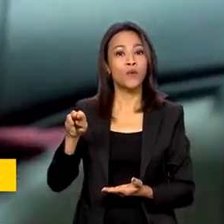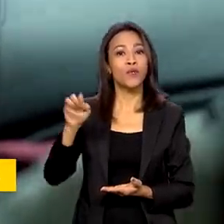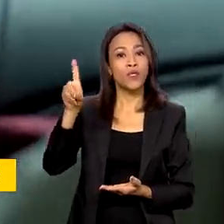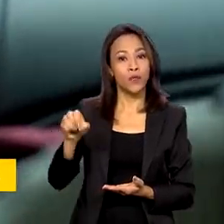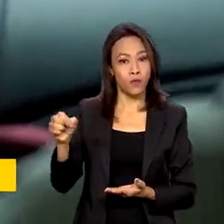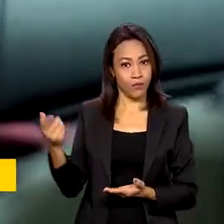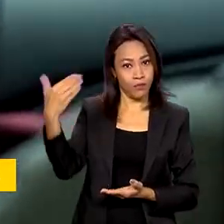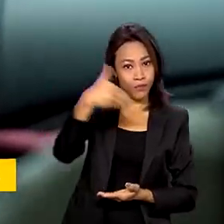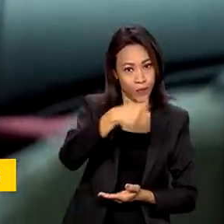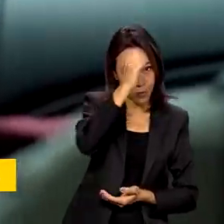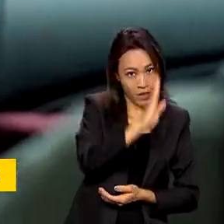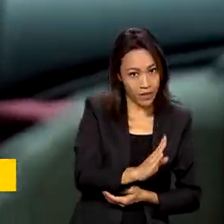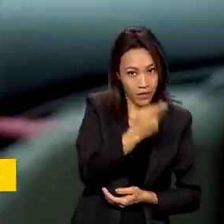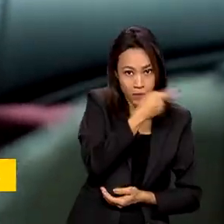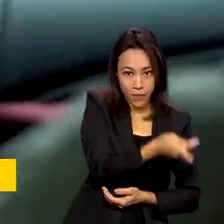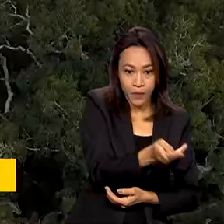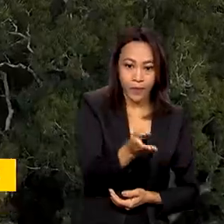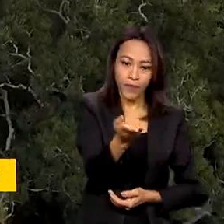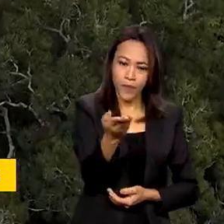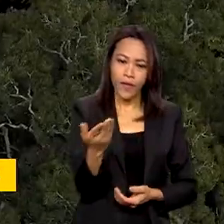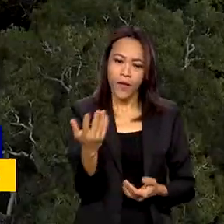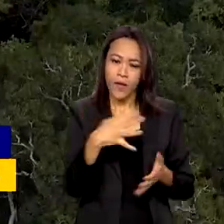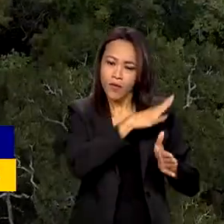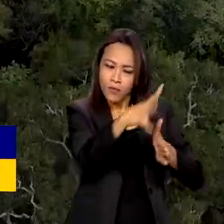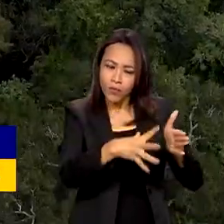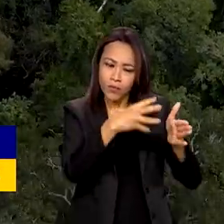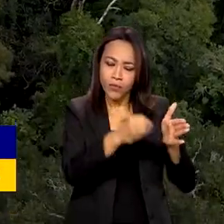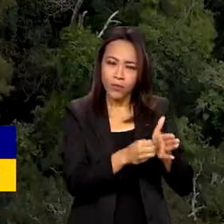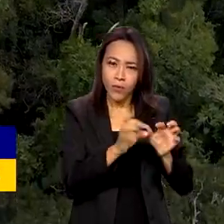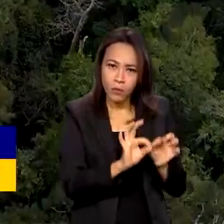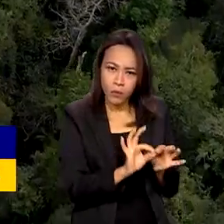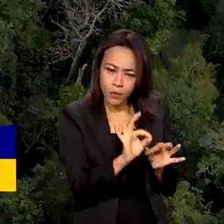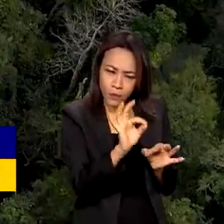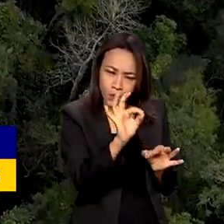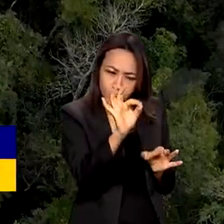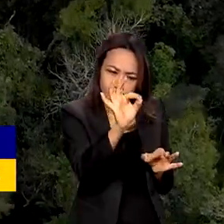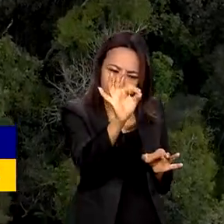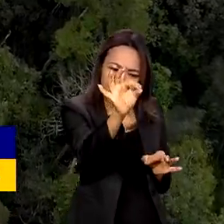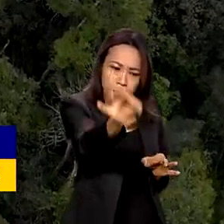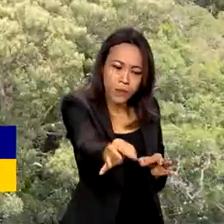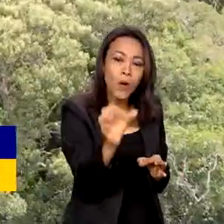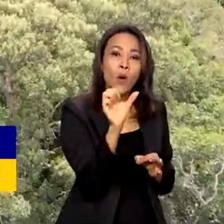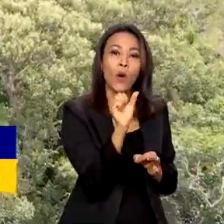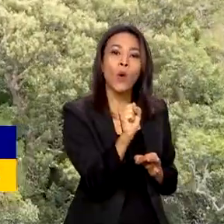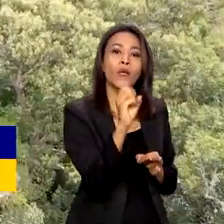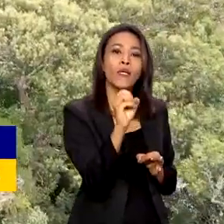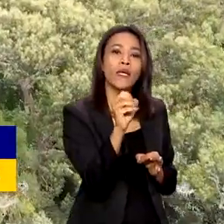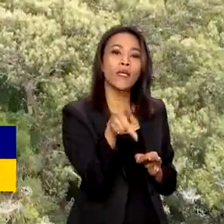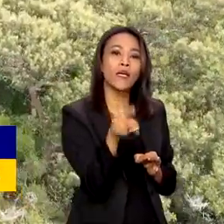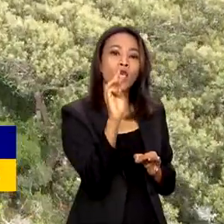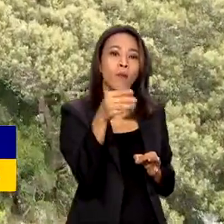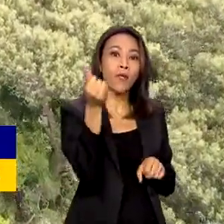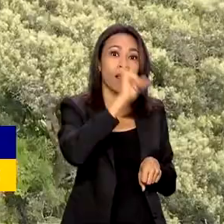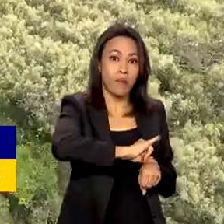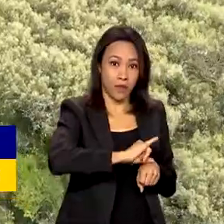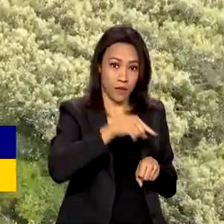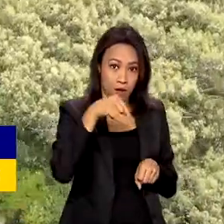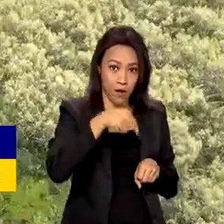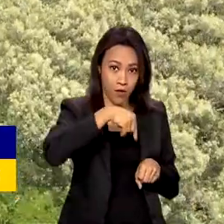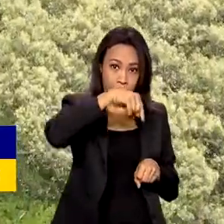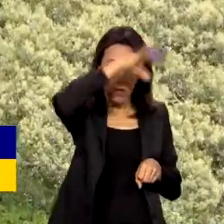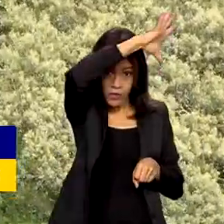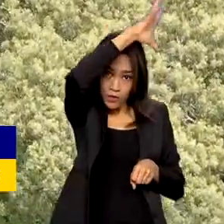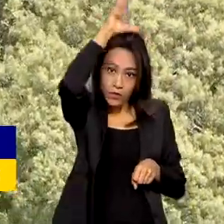Em uma área da floresta amazônica, a 80 quilômetros ao norte de Manaus, já é possível enxergar as